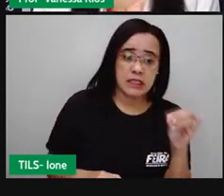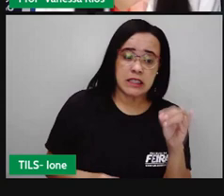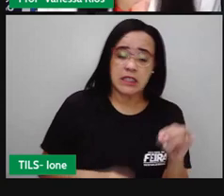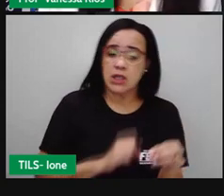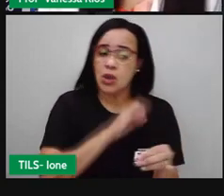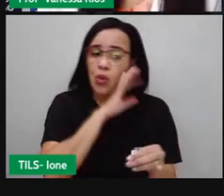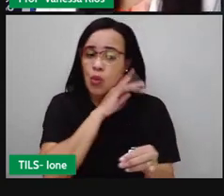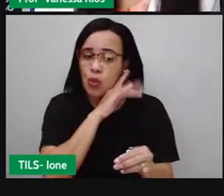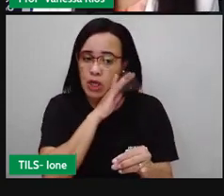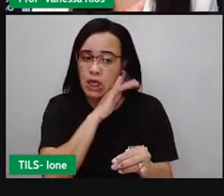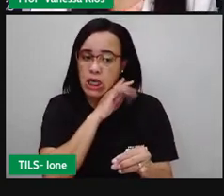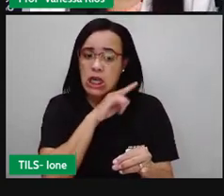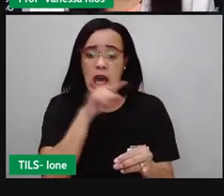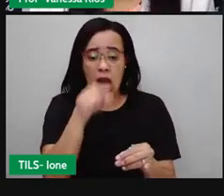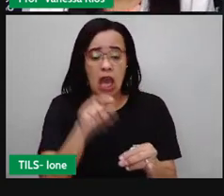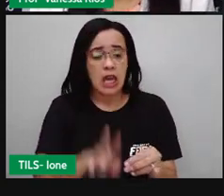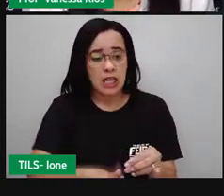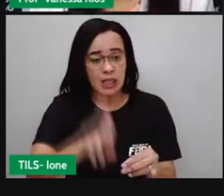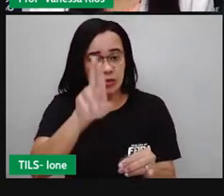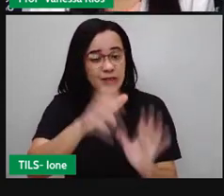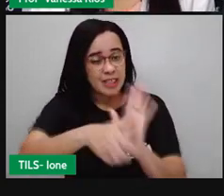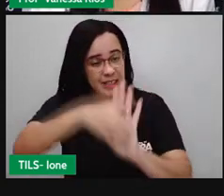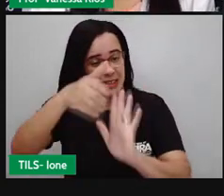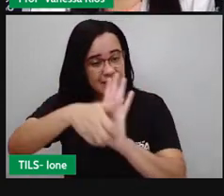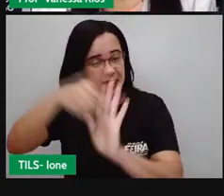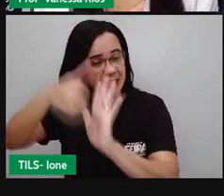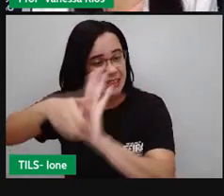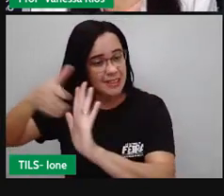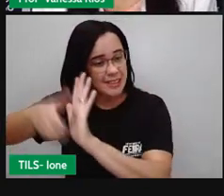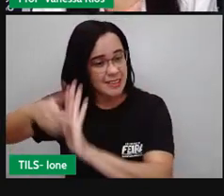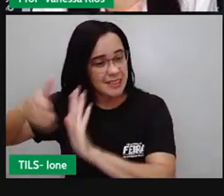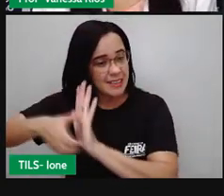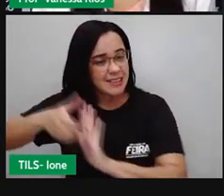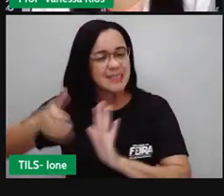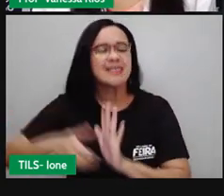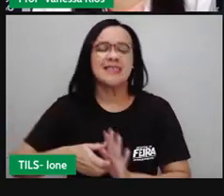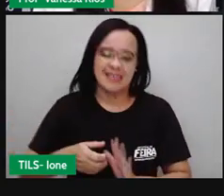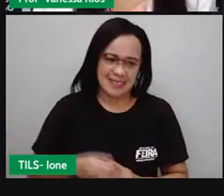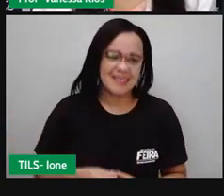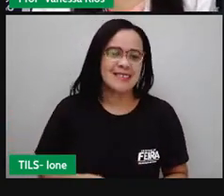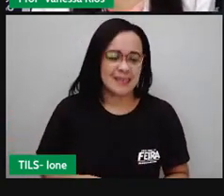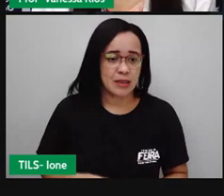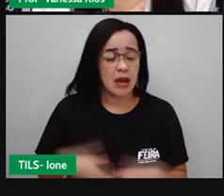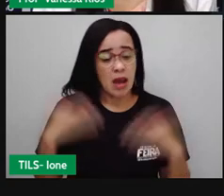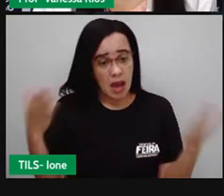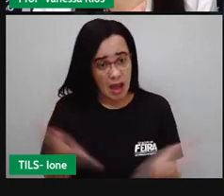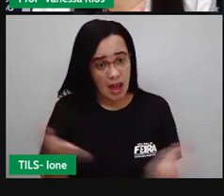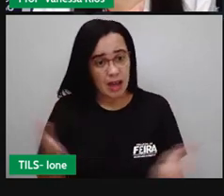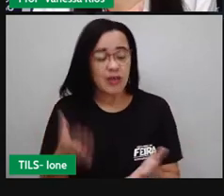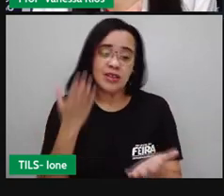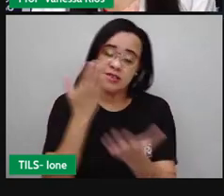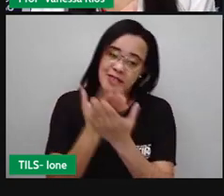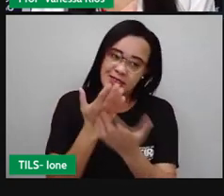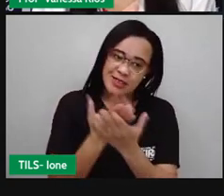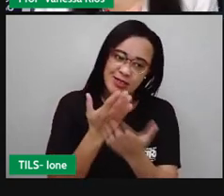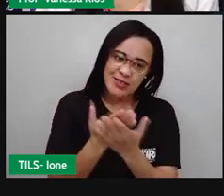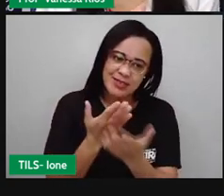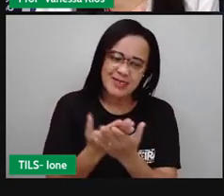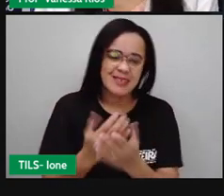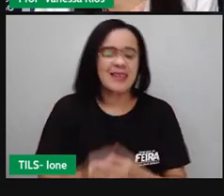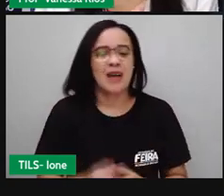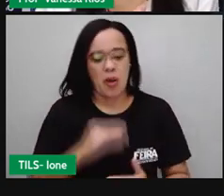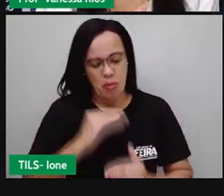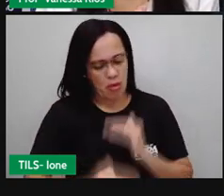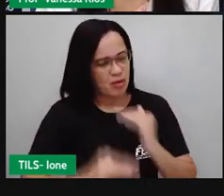e são depois colocadas para fora do nosso corpo. É o que a gente vai estudar agora com mais detalhes, né? Esse processo que a